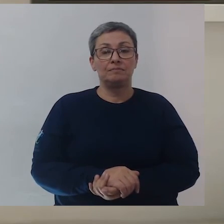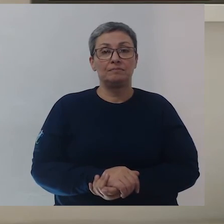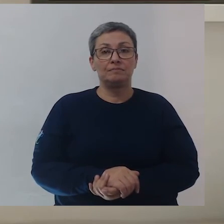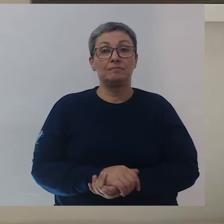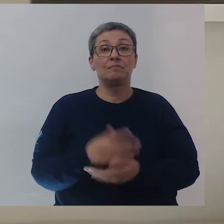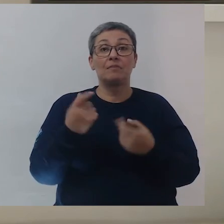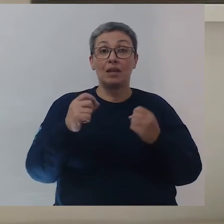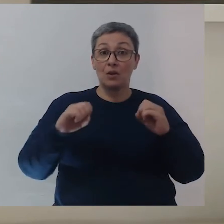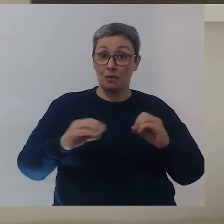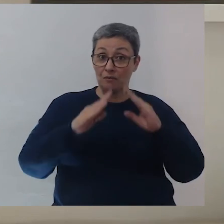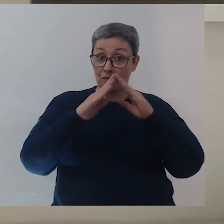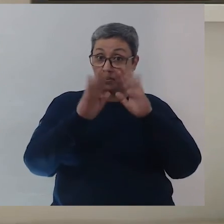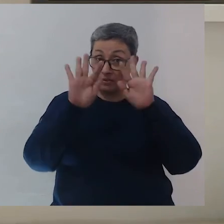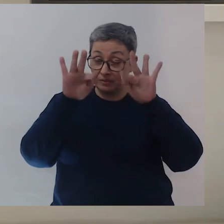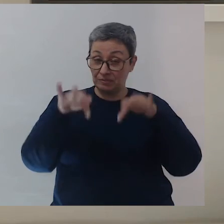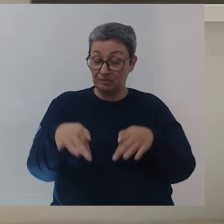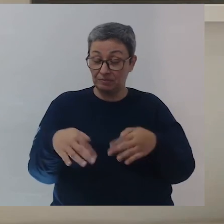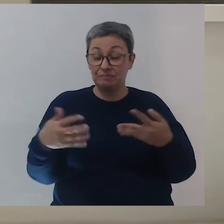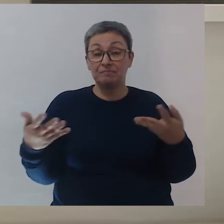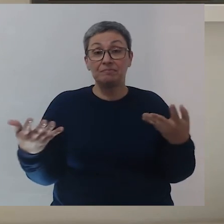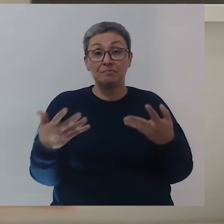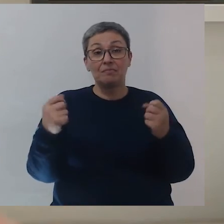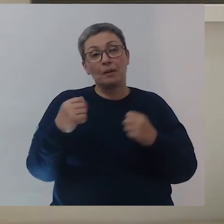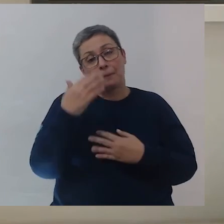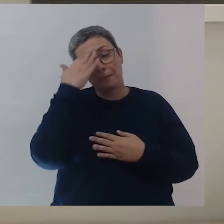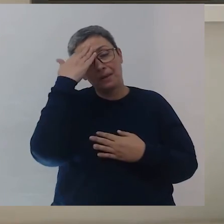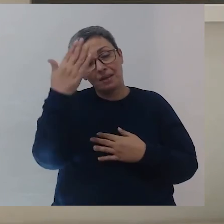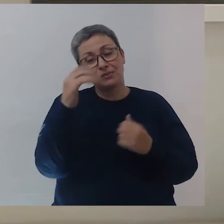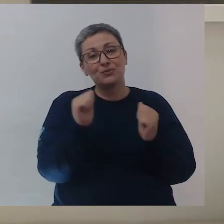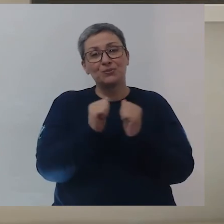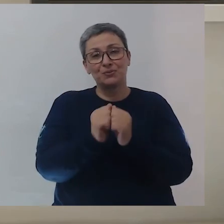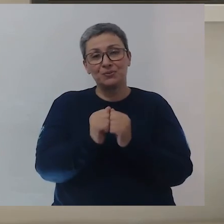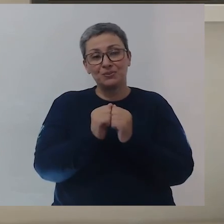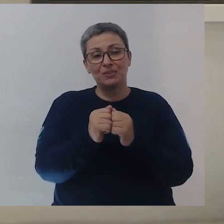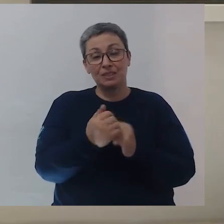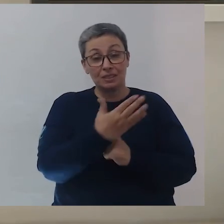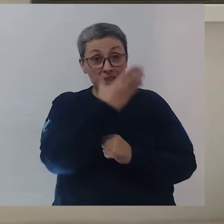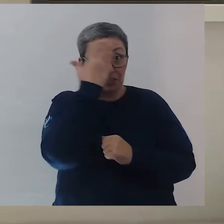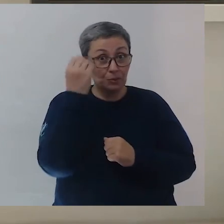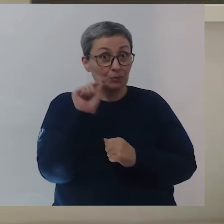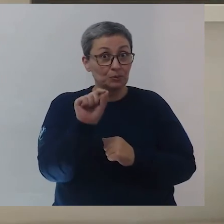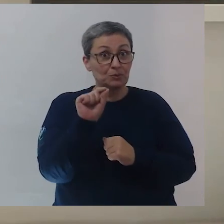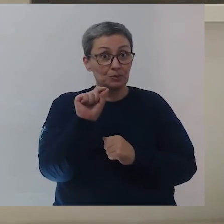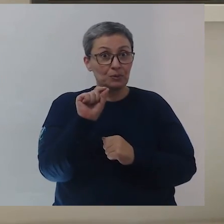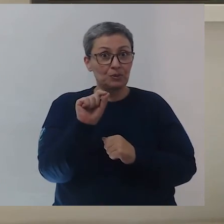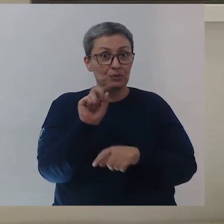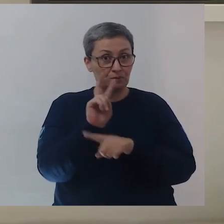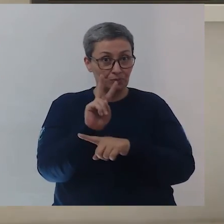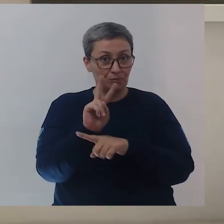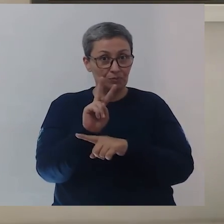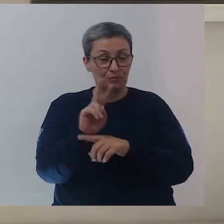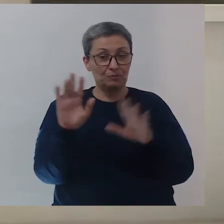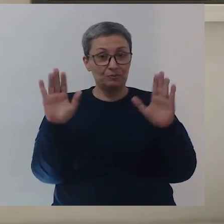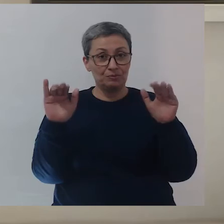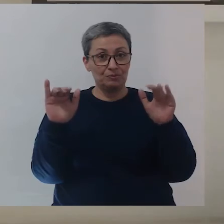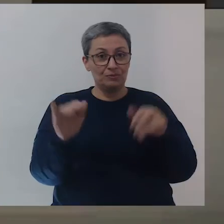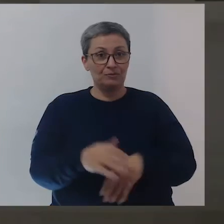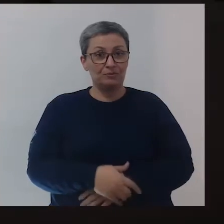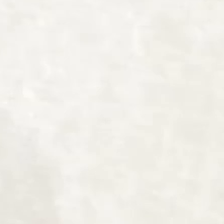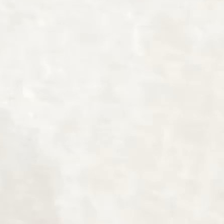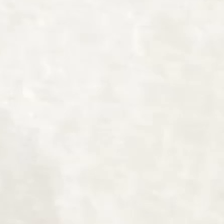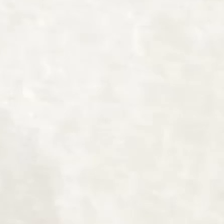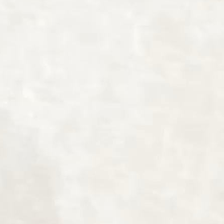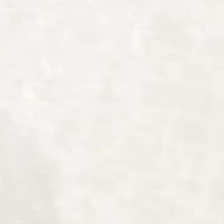O programa de hoje vai ficando por aqui. Obrigada pela companhia e não se esqueçam. Cuidem-se. Tchau, tchau.